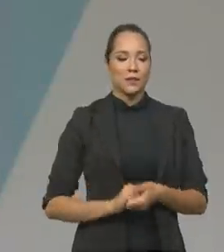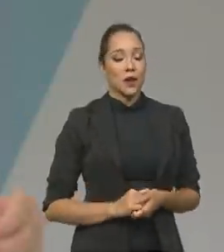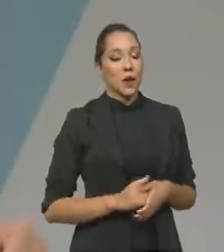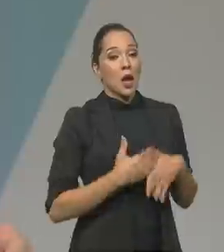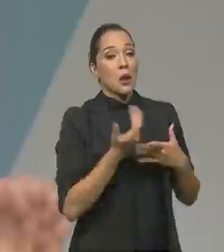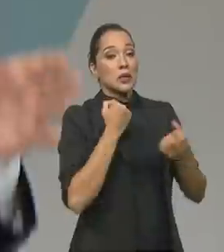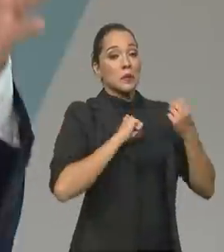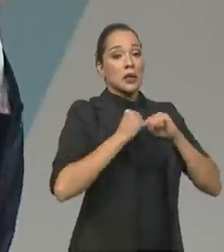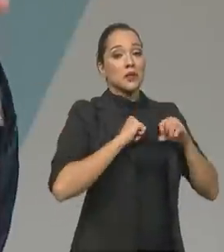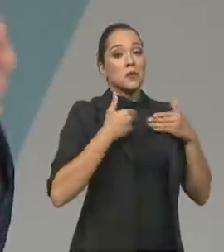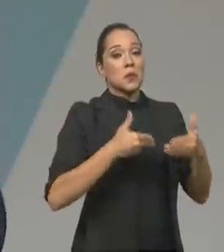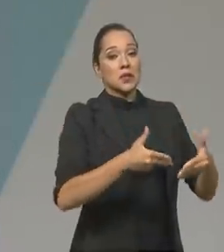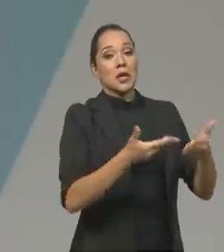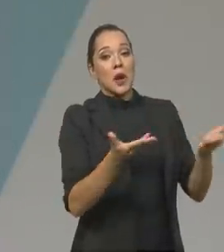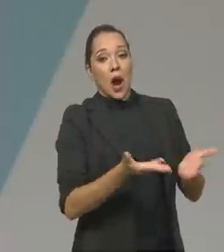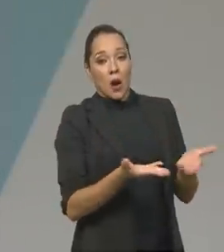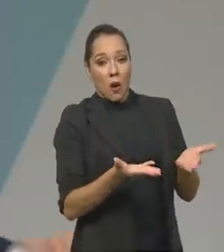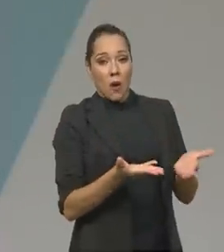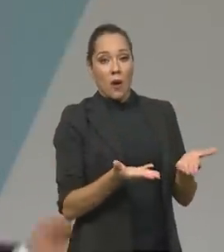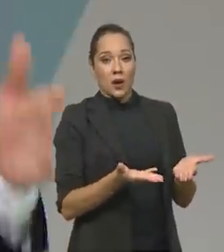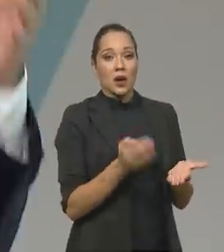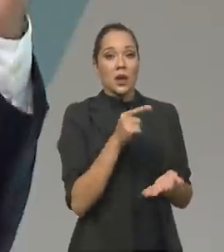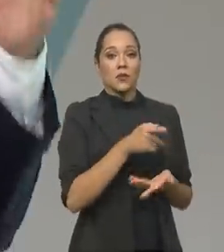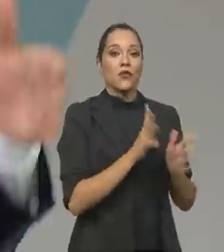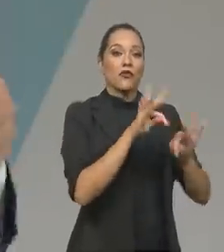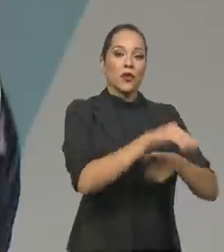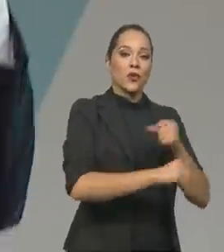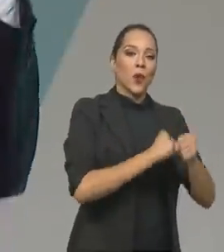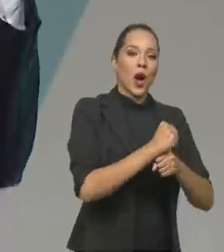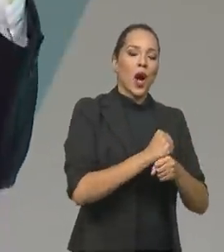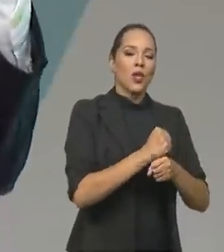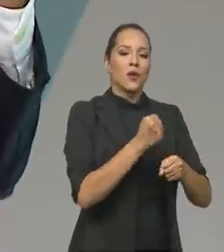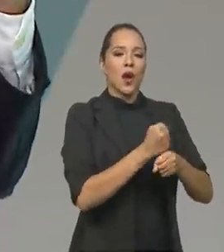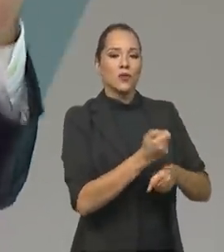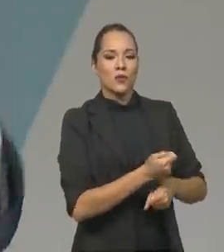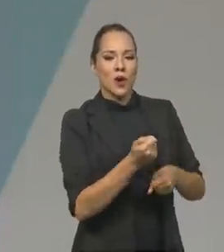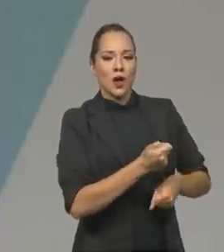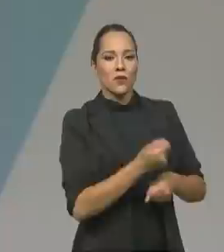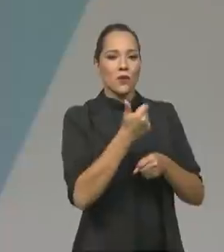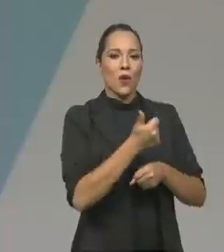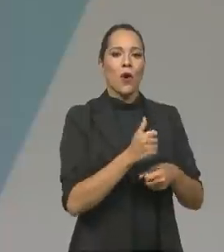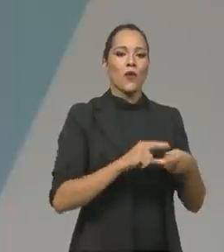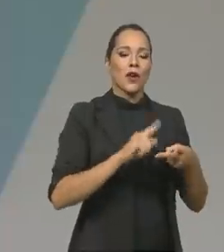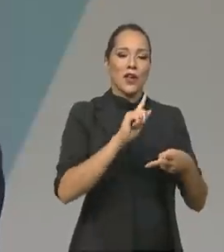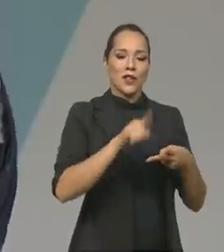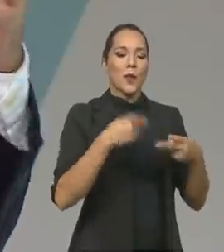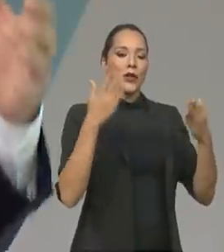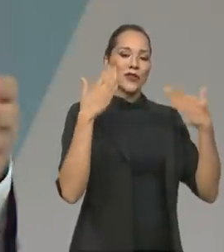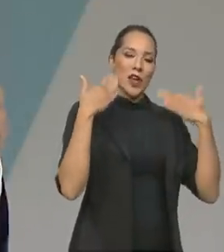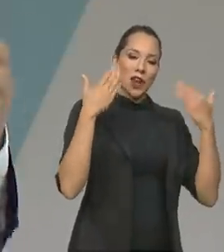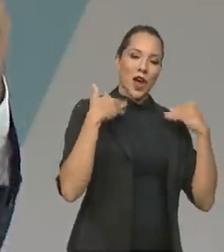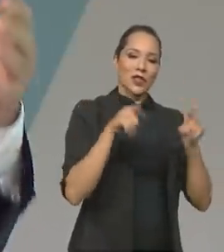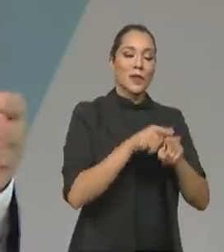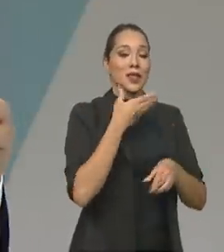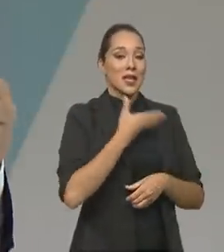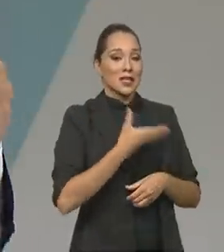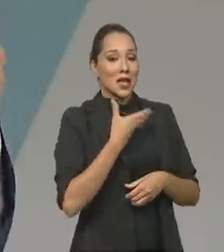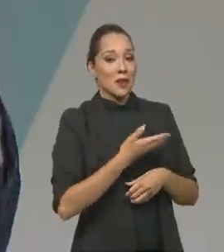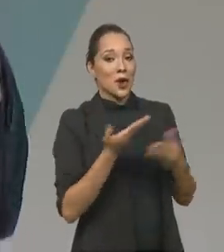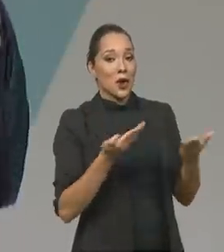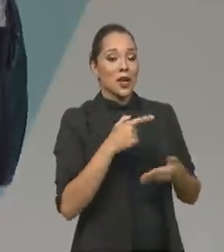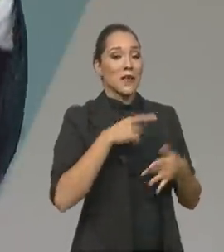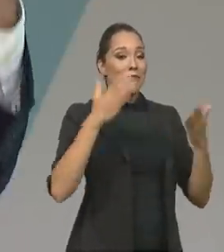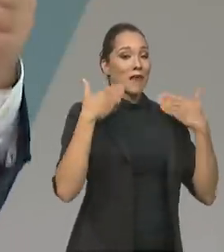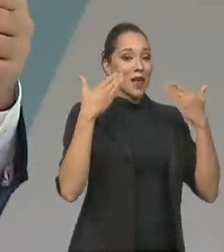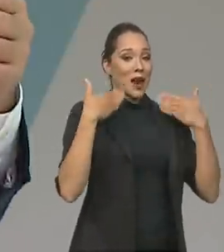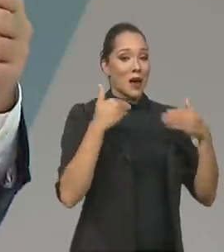expectativa do Ministério agora para o fim do ano, ano novo, depois o verão está chegando, né? Em dezembro agora nós temos o